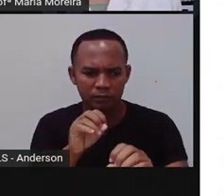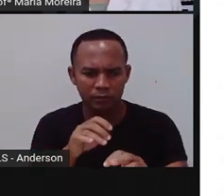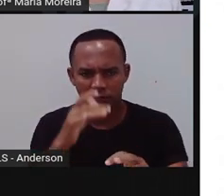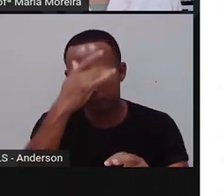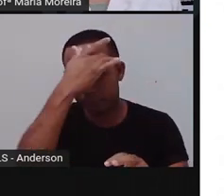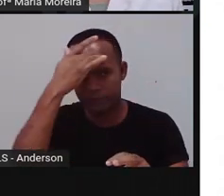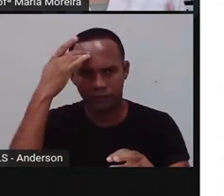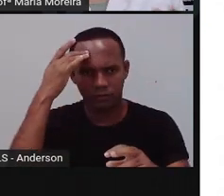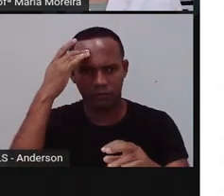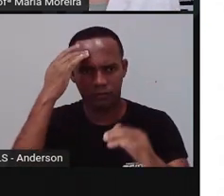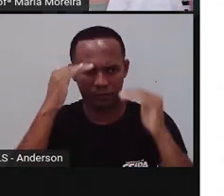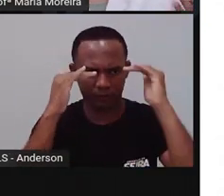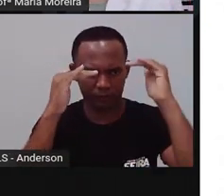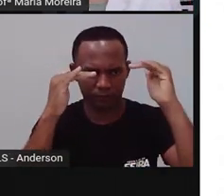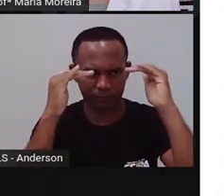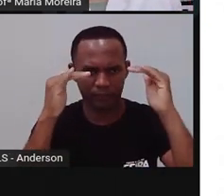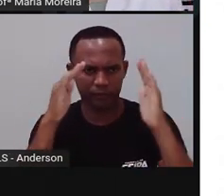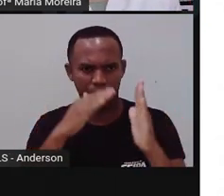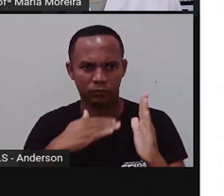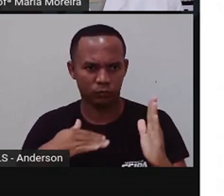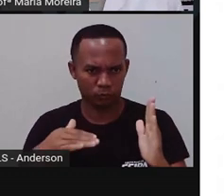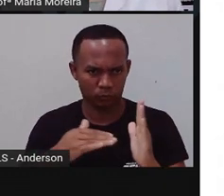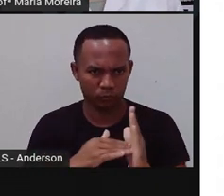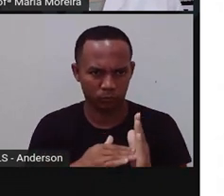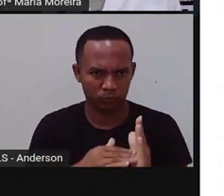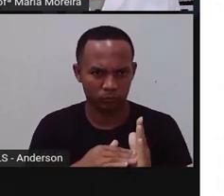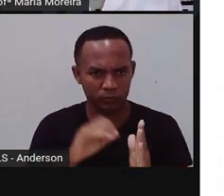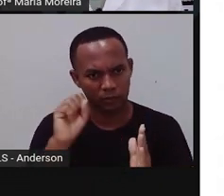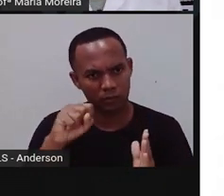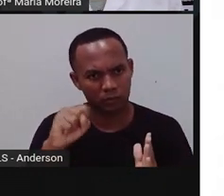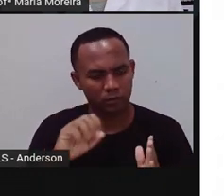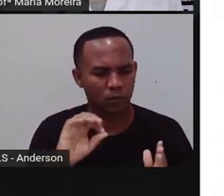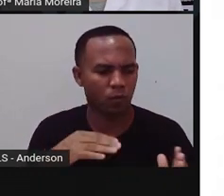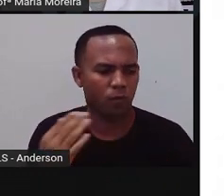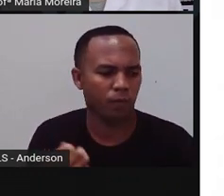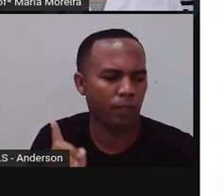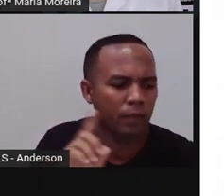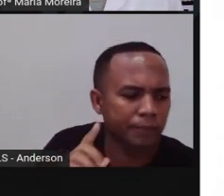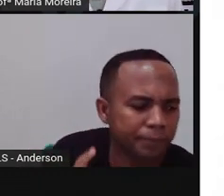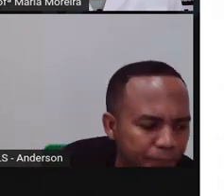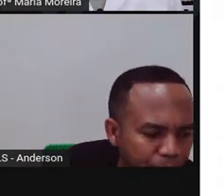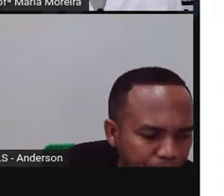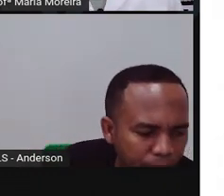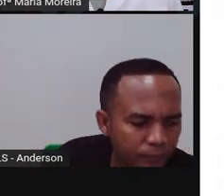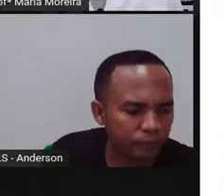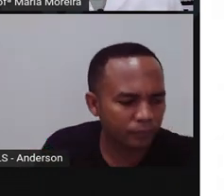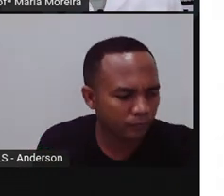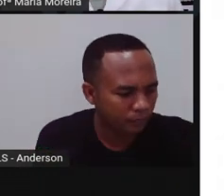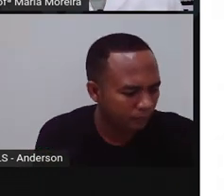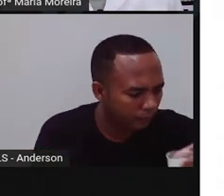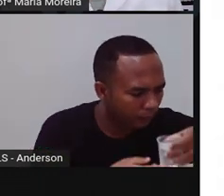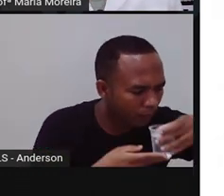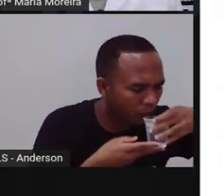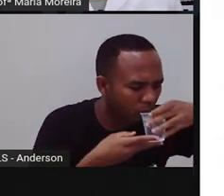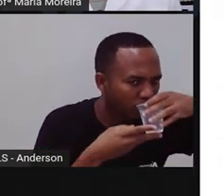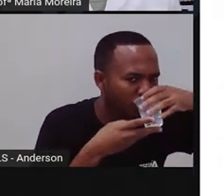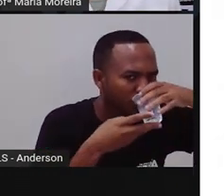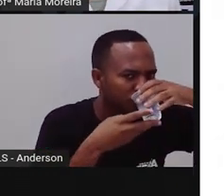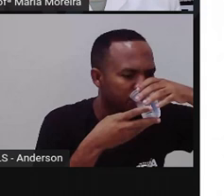Pro, inclusive, falou aqui, olha, todos aqui no Brasil têm direito à educação. Já falamos sobre isso, né? Sem distinção de quê?